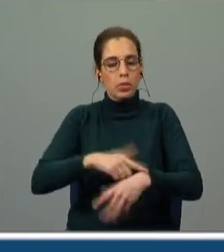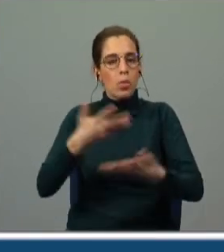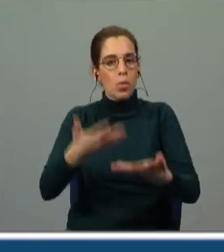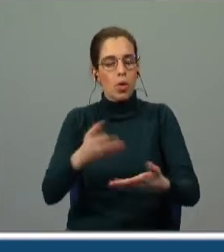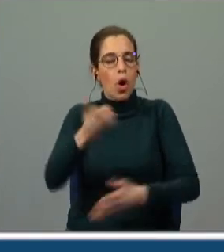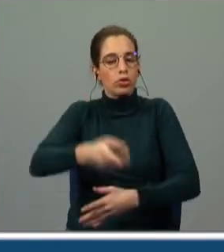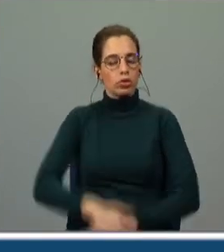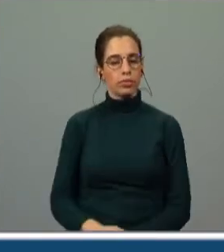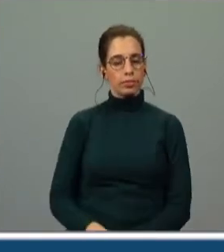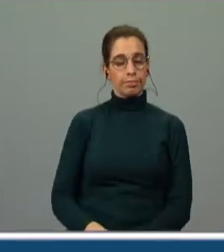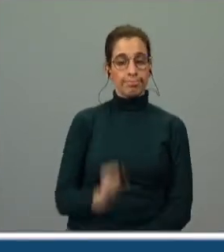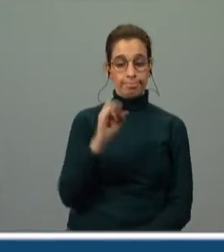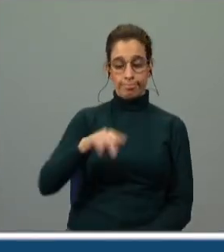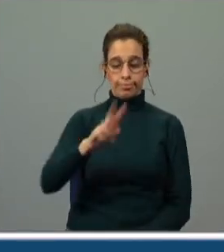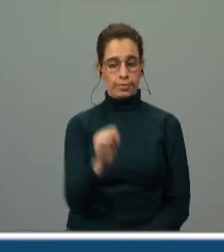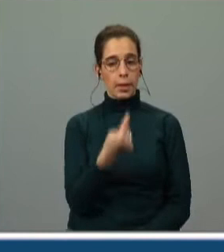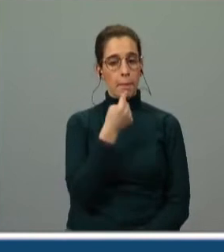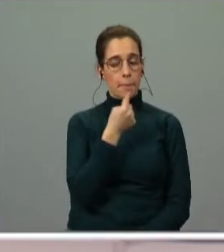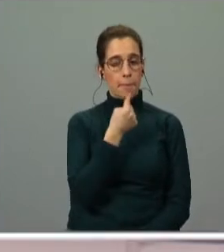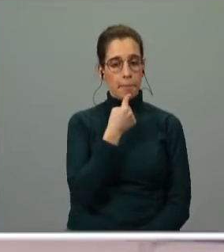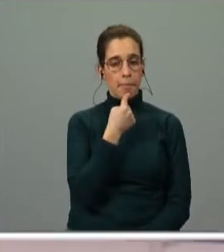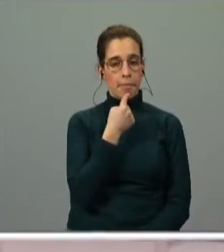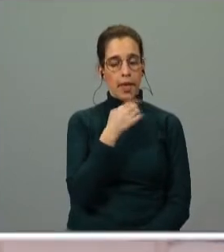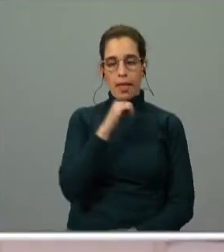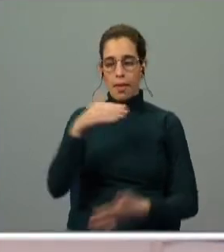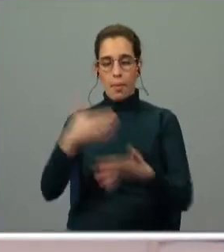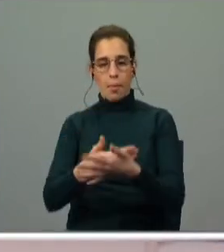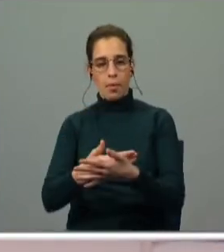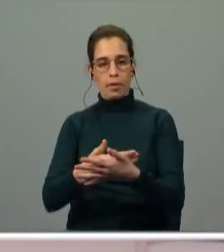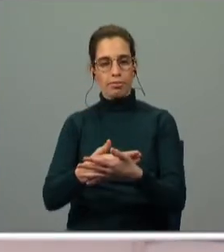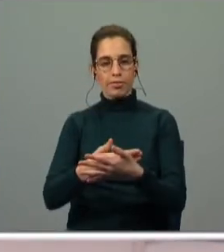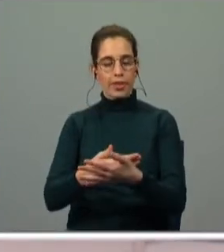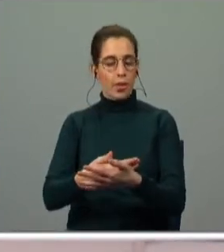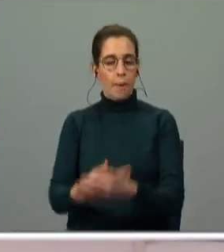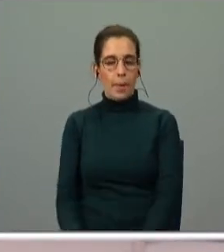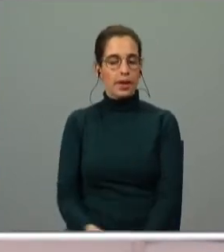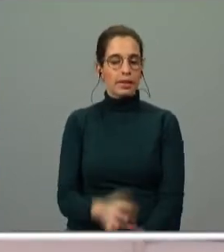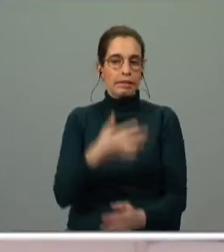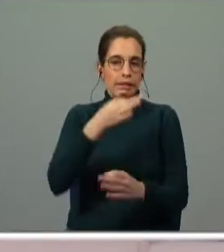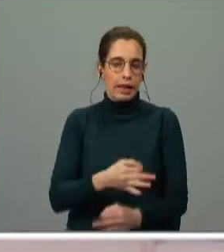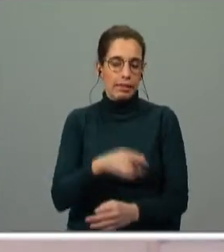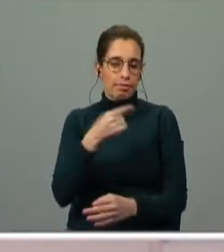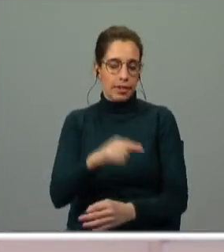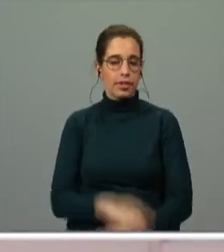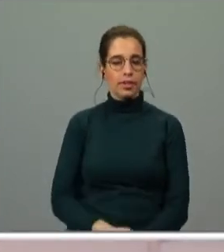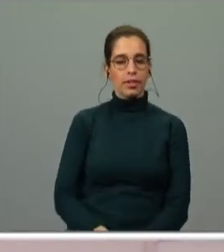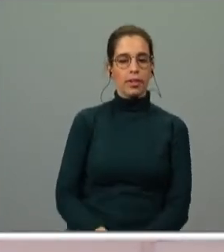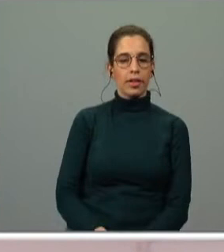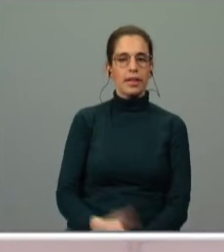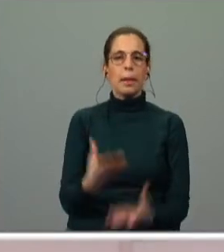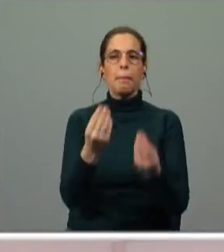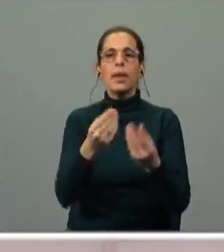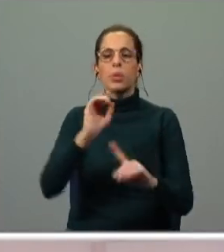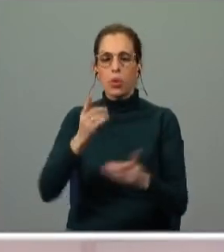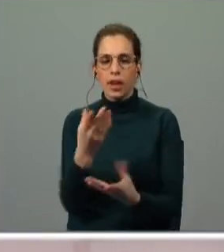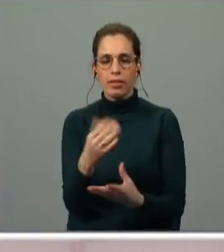Inês percebe que a morte é o mais certo que ela tem. E o que é que ela teme? Teme a morte?